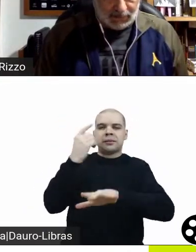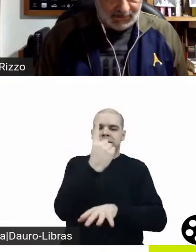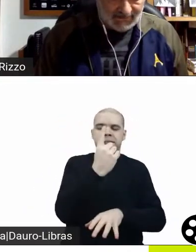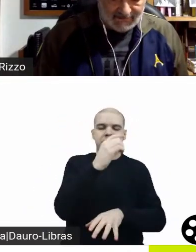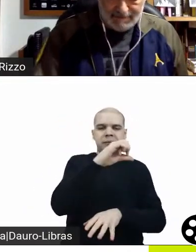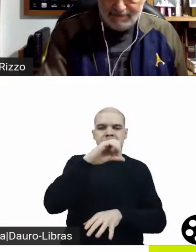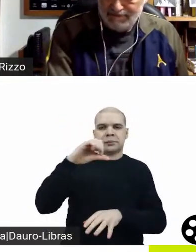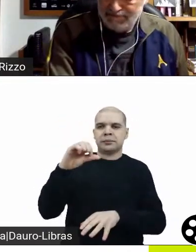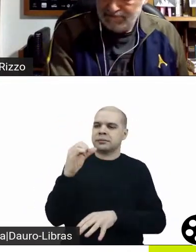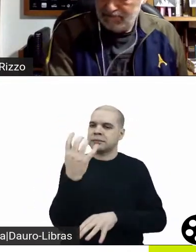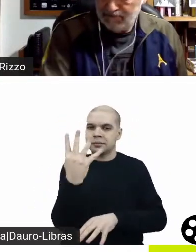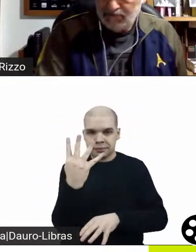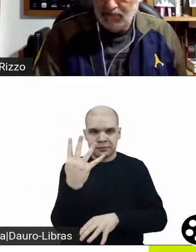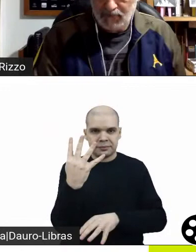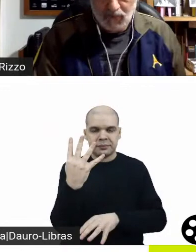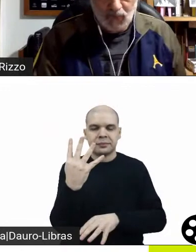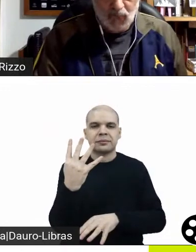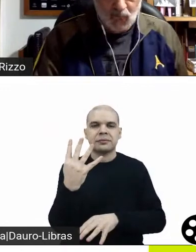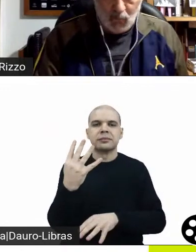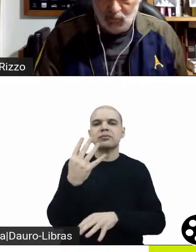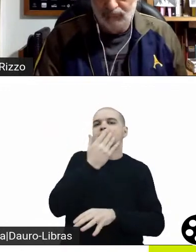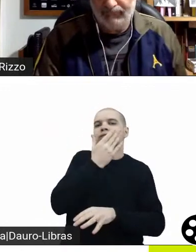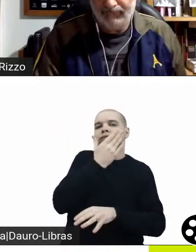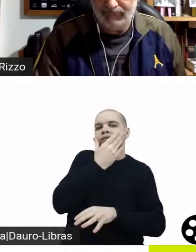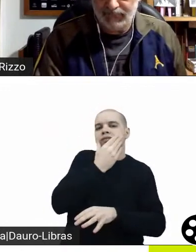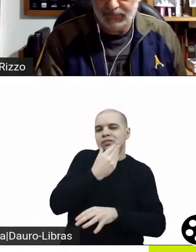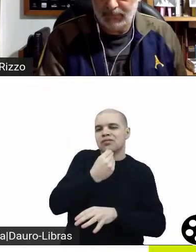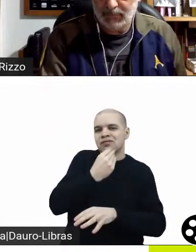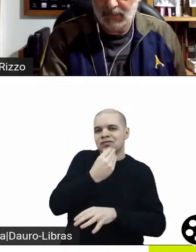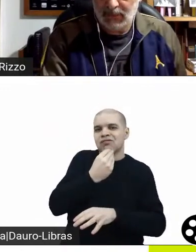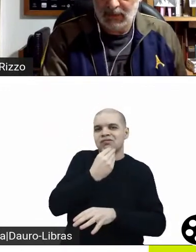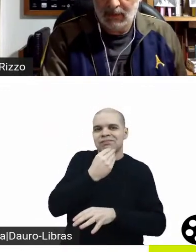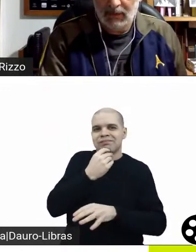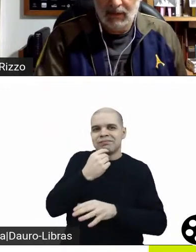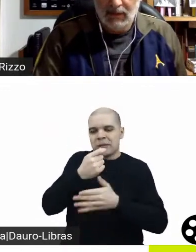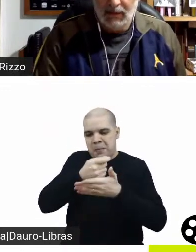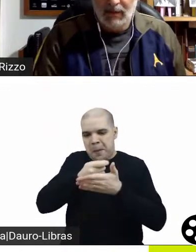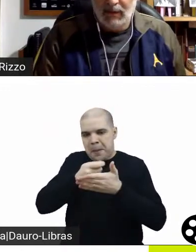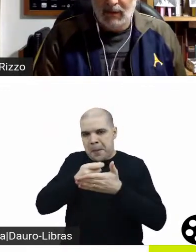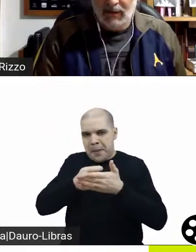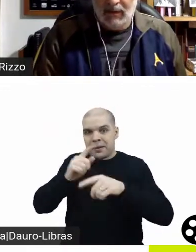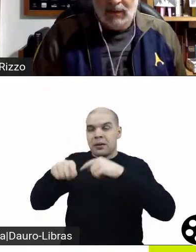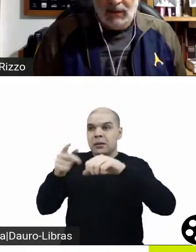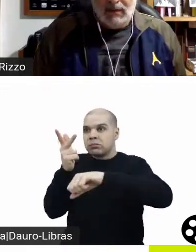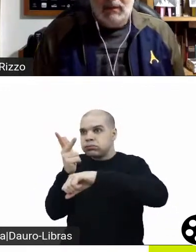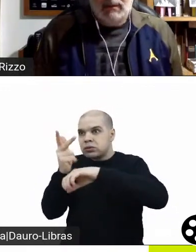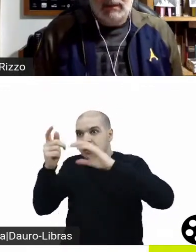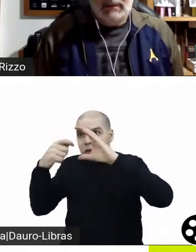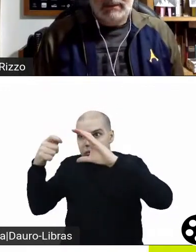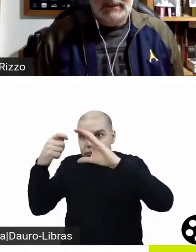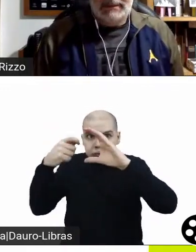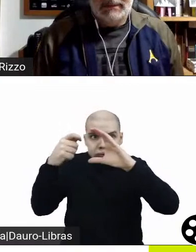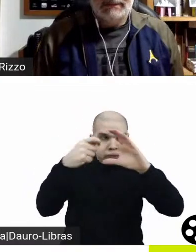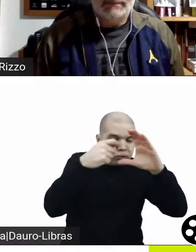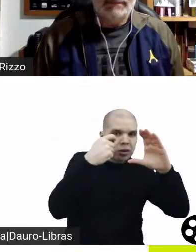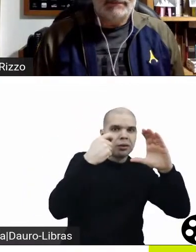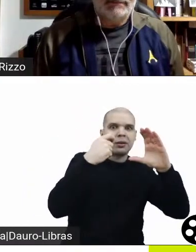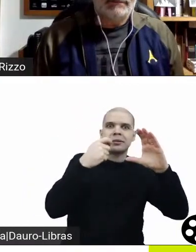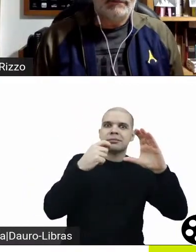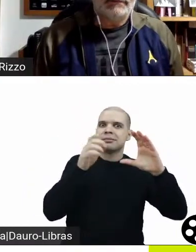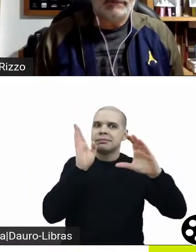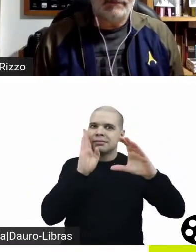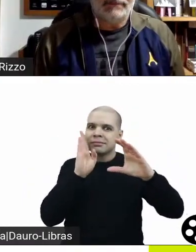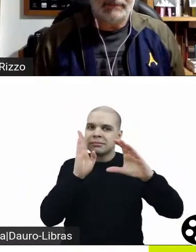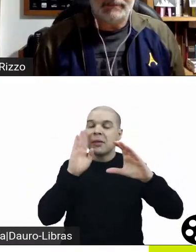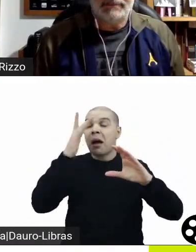australiano, e que é classificado como uma comédia romântica naquela época. E que eu sinto que hoje em dia ele poderia ser enquadrado